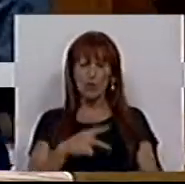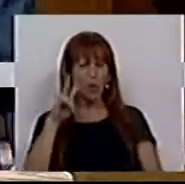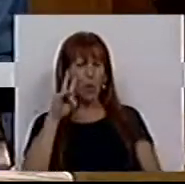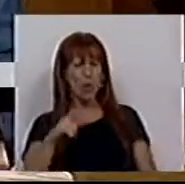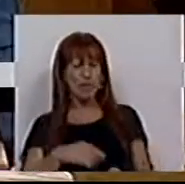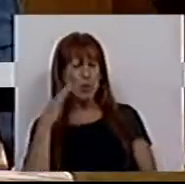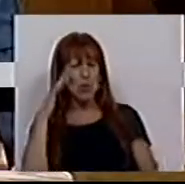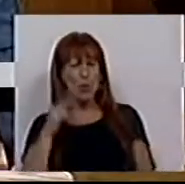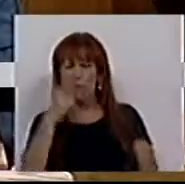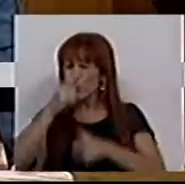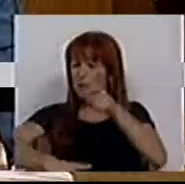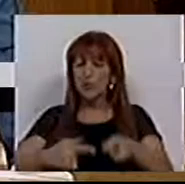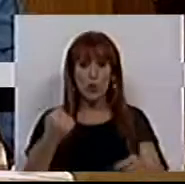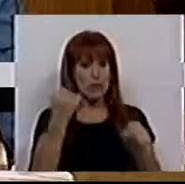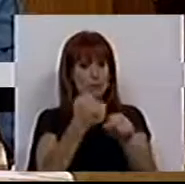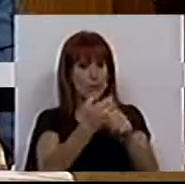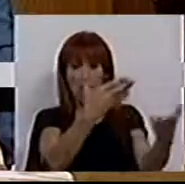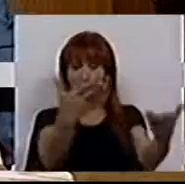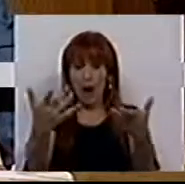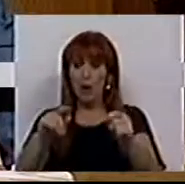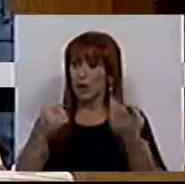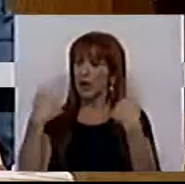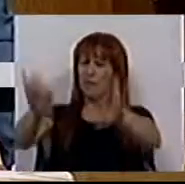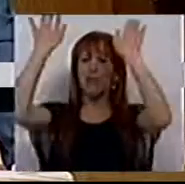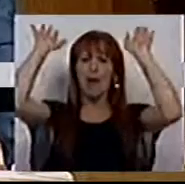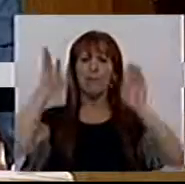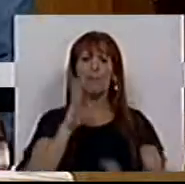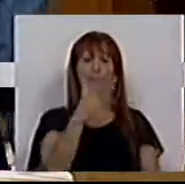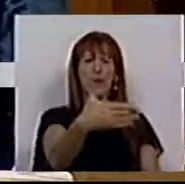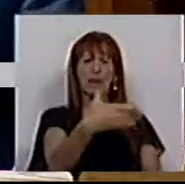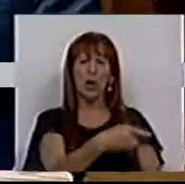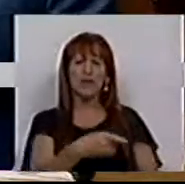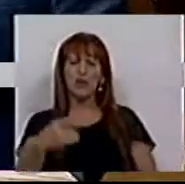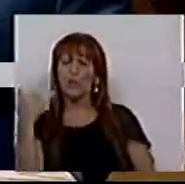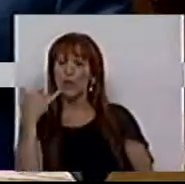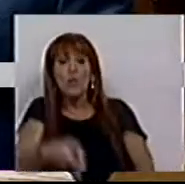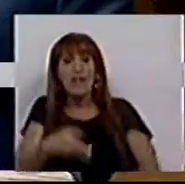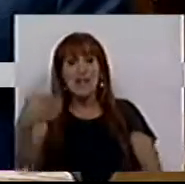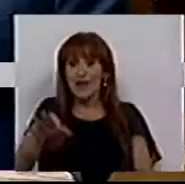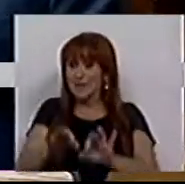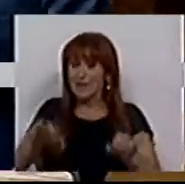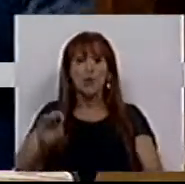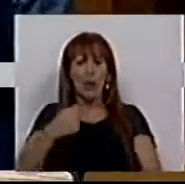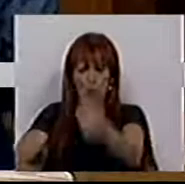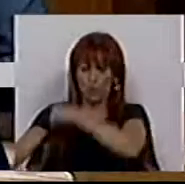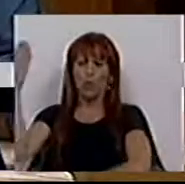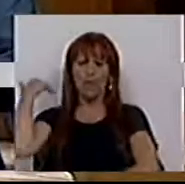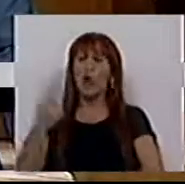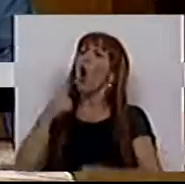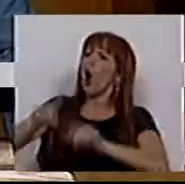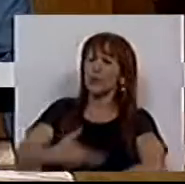olhamos para o número de pessoas empregadas que nos atiras para 1997, ainda o século passado,